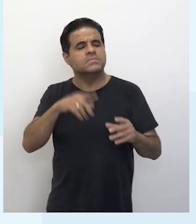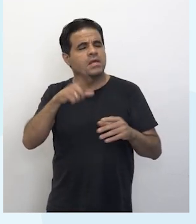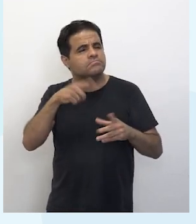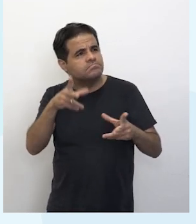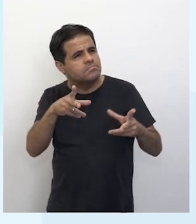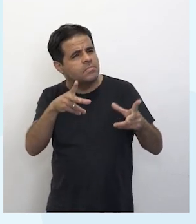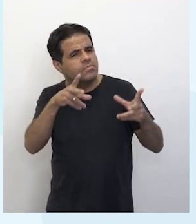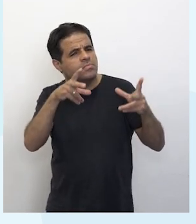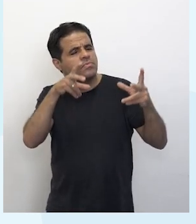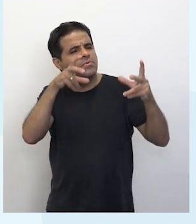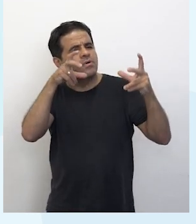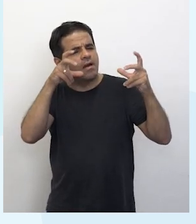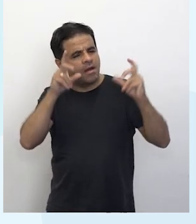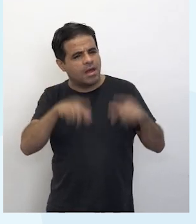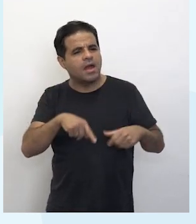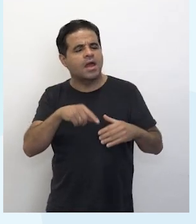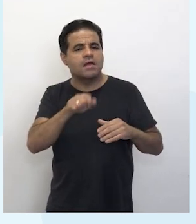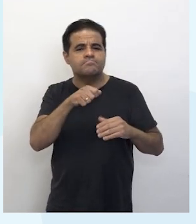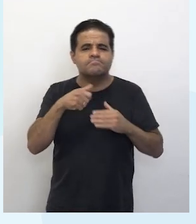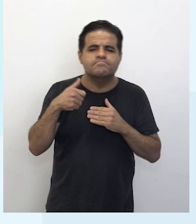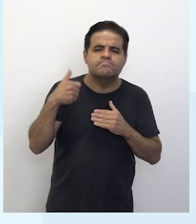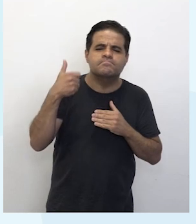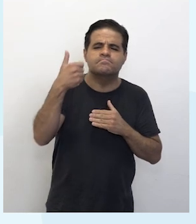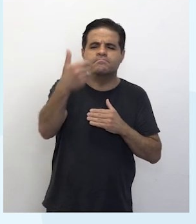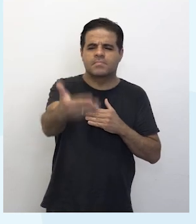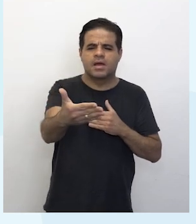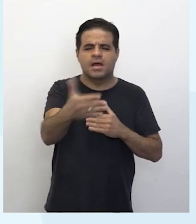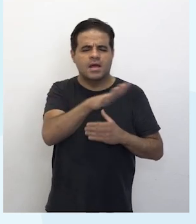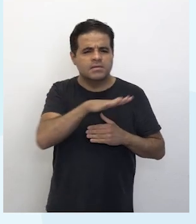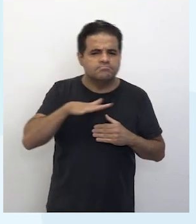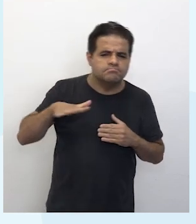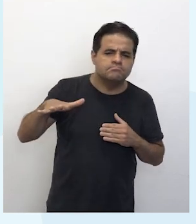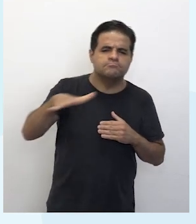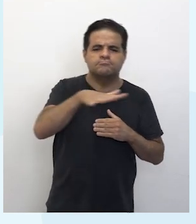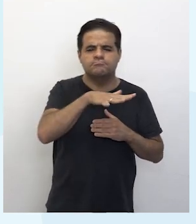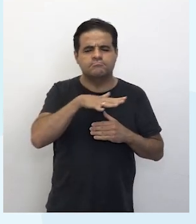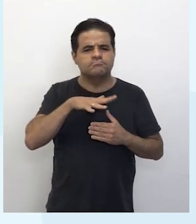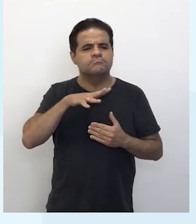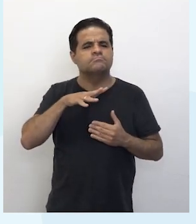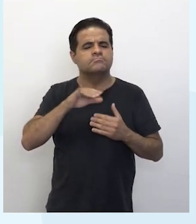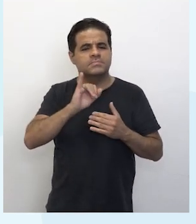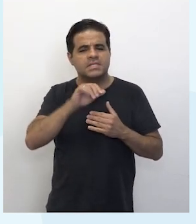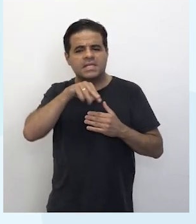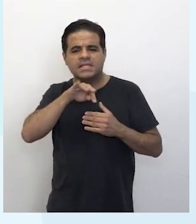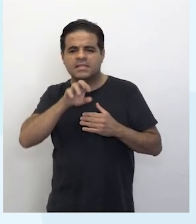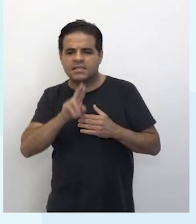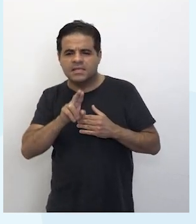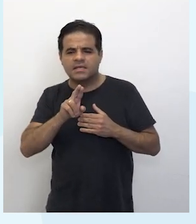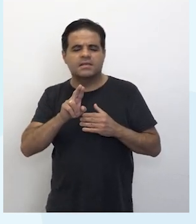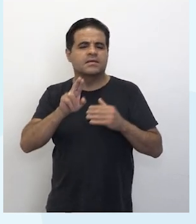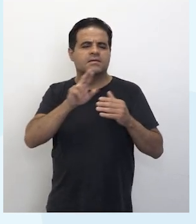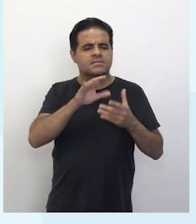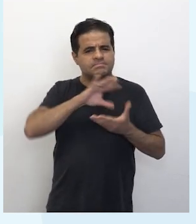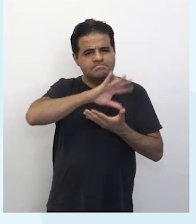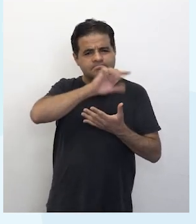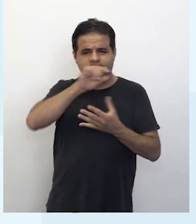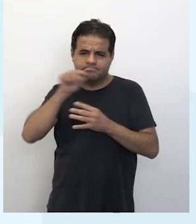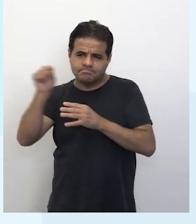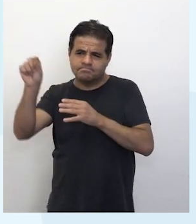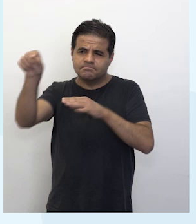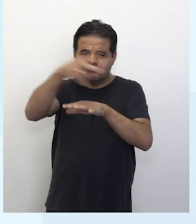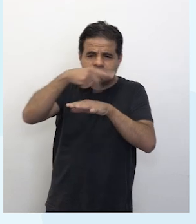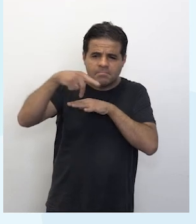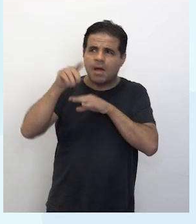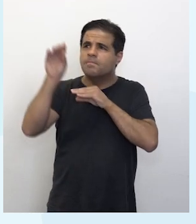perspectiva que é externa, intercontinentais, intercontinentais, nós temos a questão da